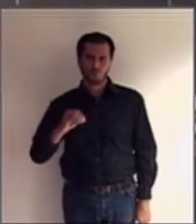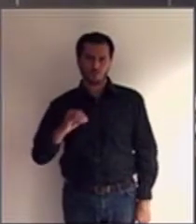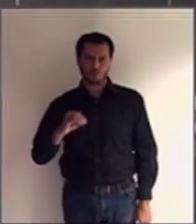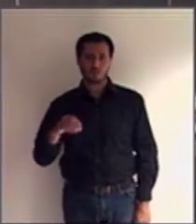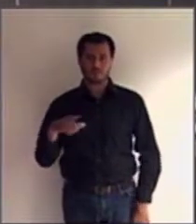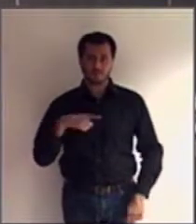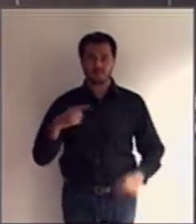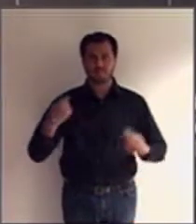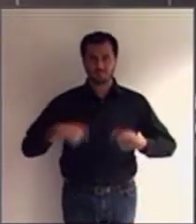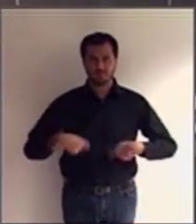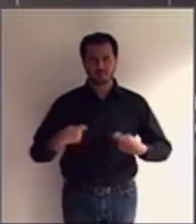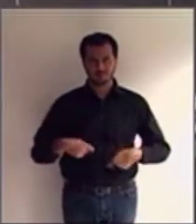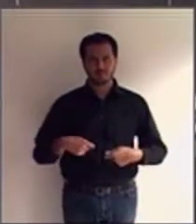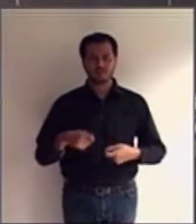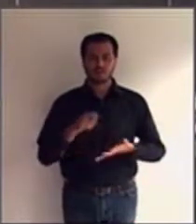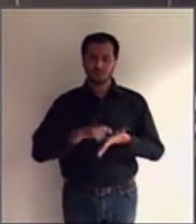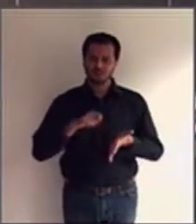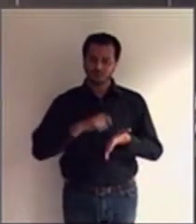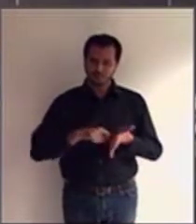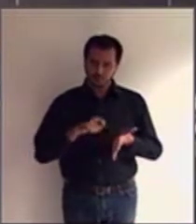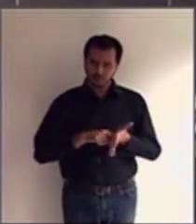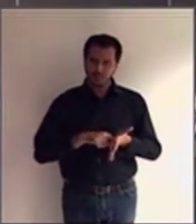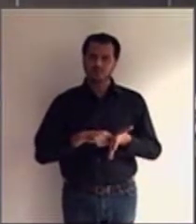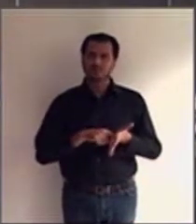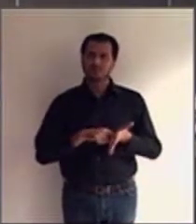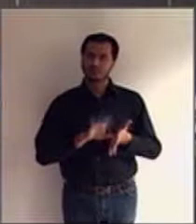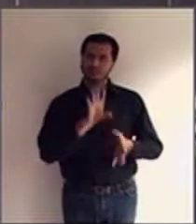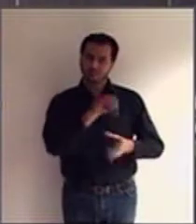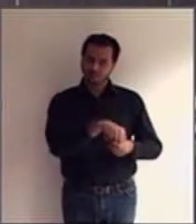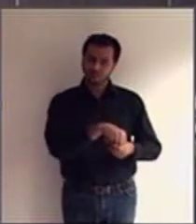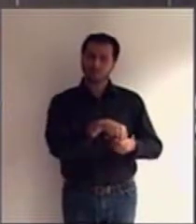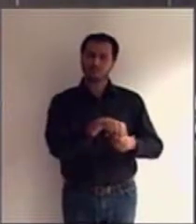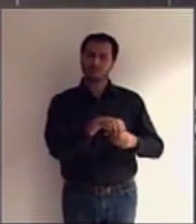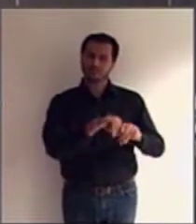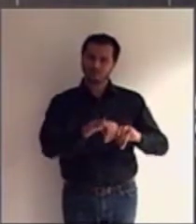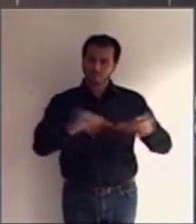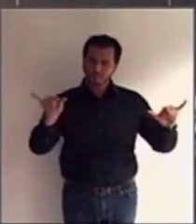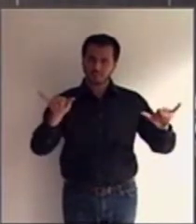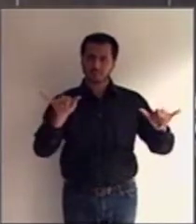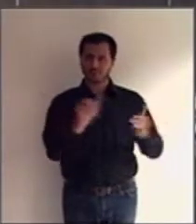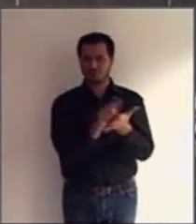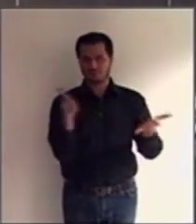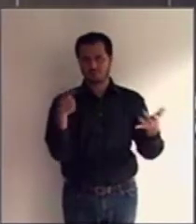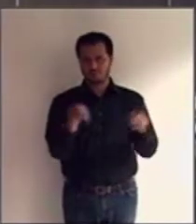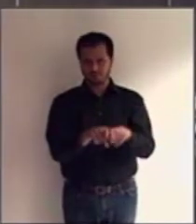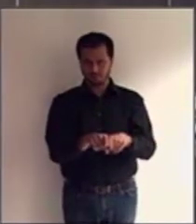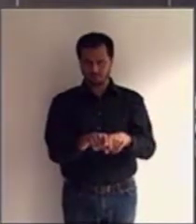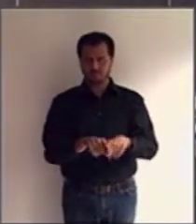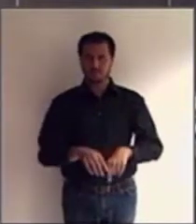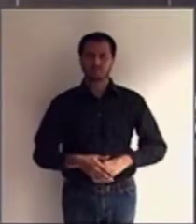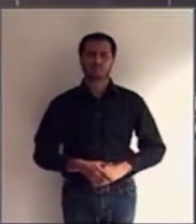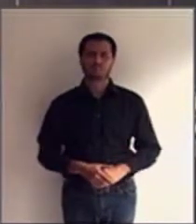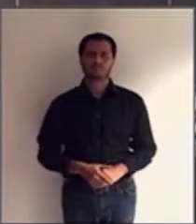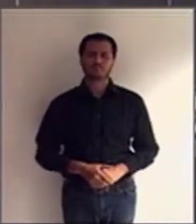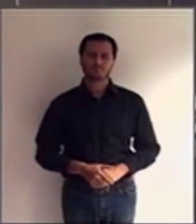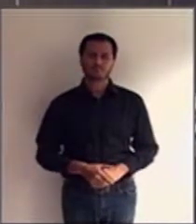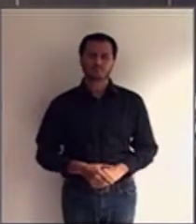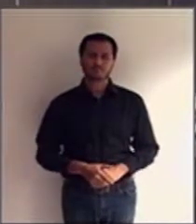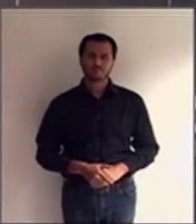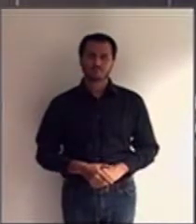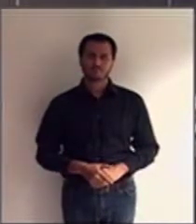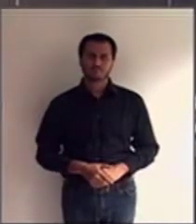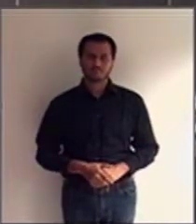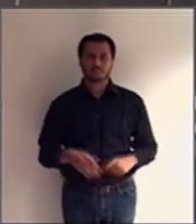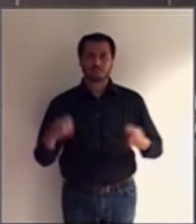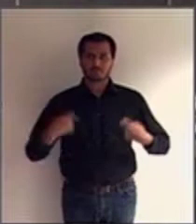de pessoas naturais e publicada na imprensa local. Ela deve conter também os